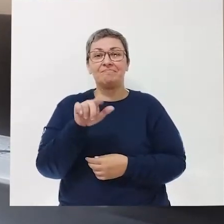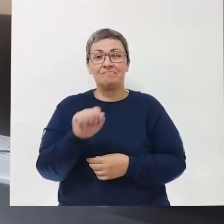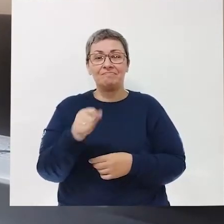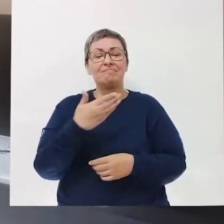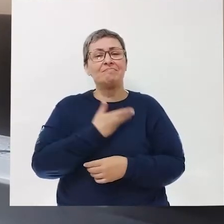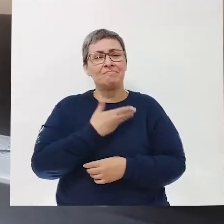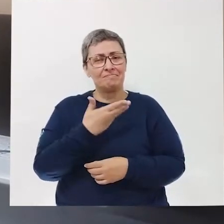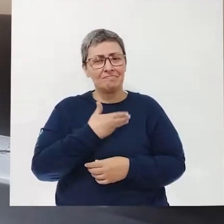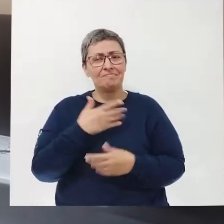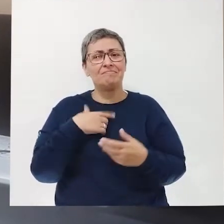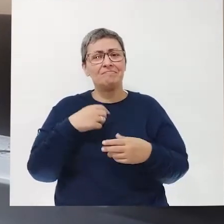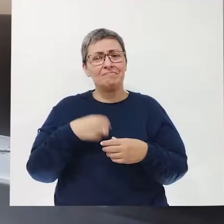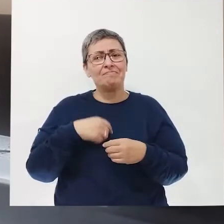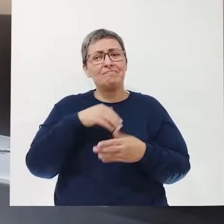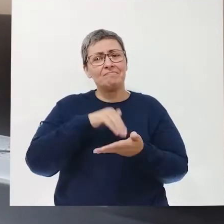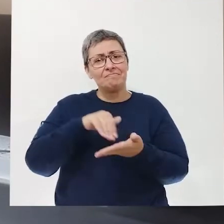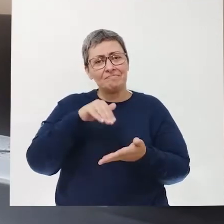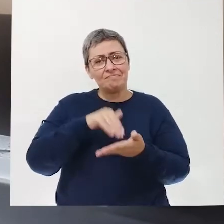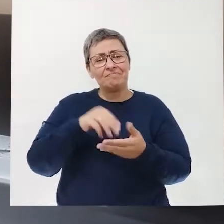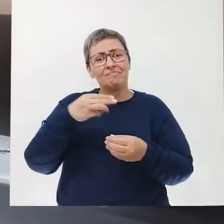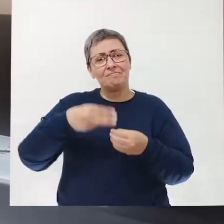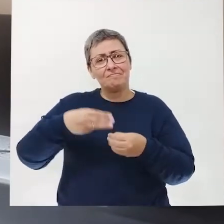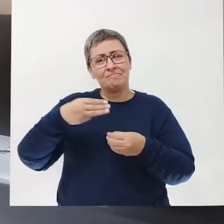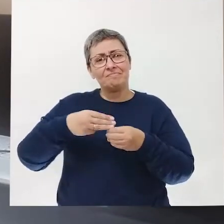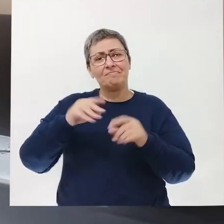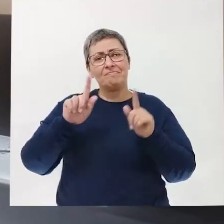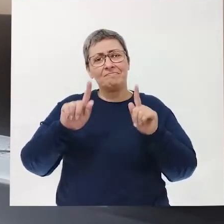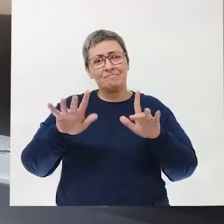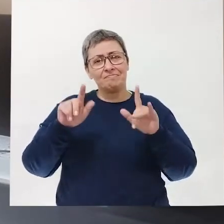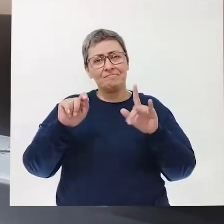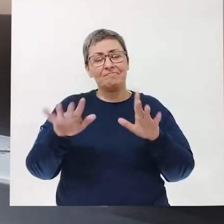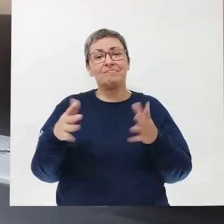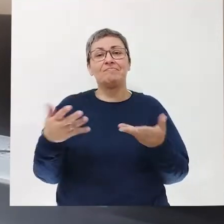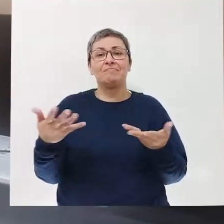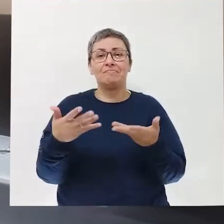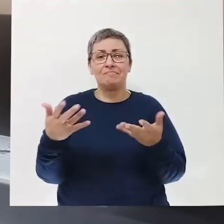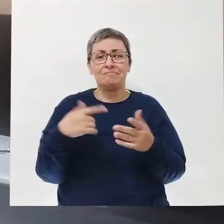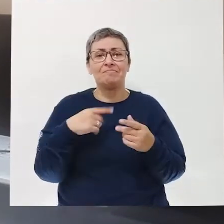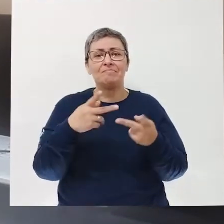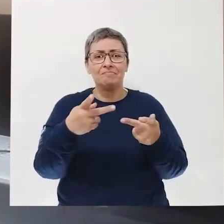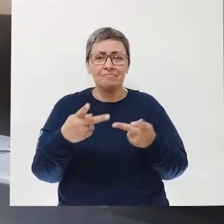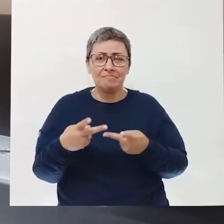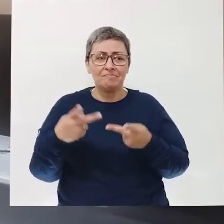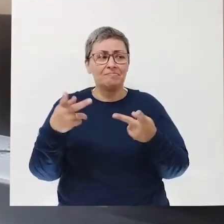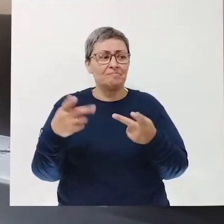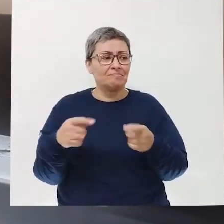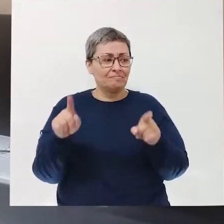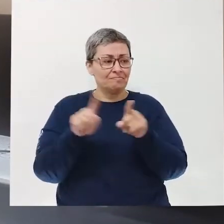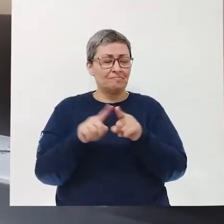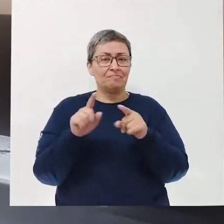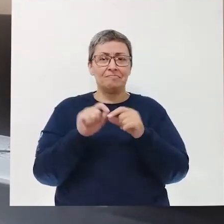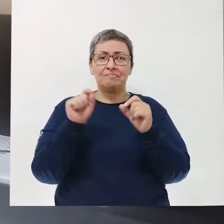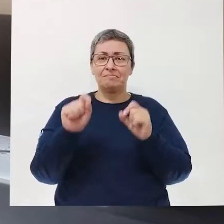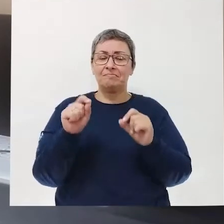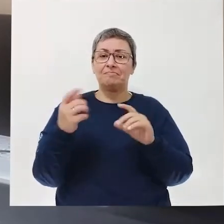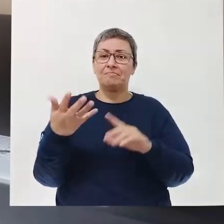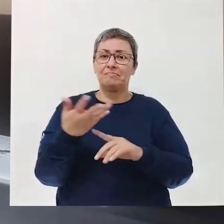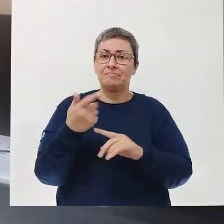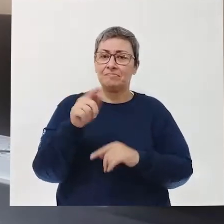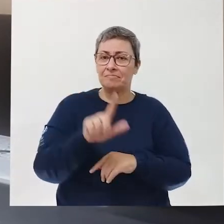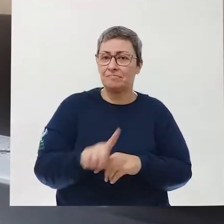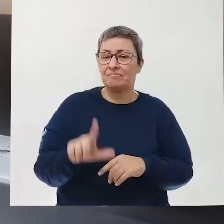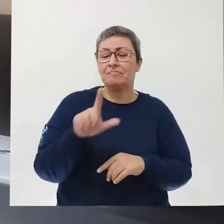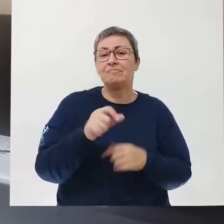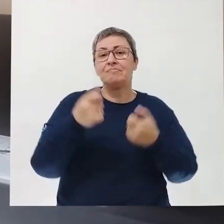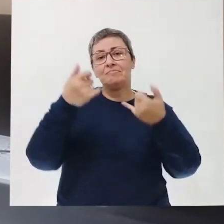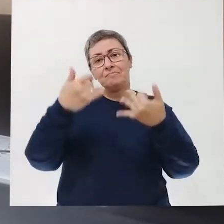grande amigo nosso aqui da Secretaria Municipal de Educação de Guarulhos. Sempre nos visitou trazendo um pouco da sua obra, um pouco